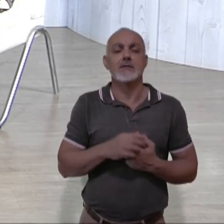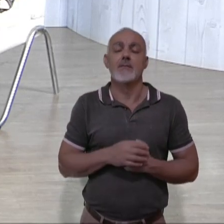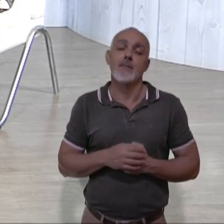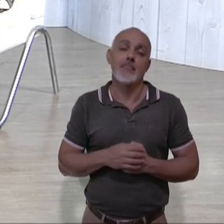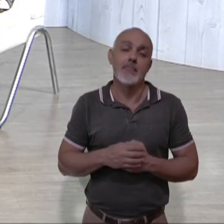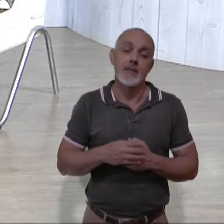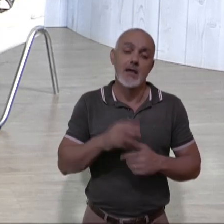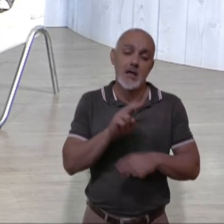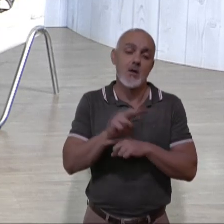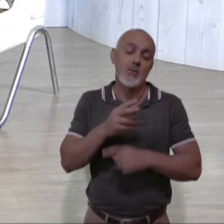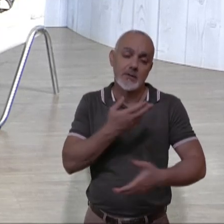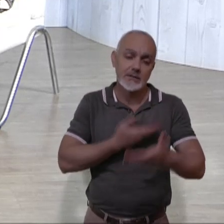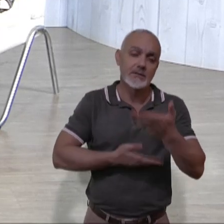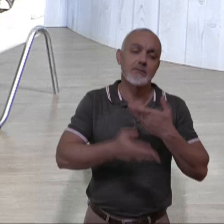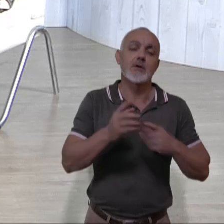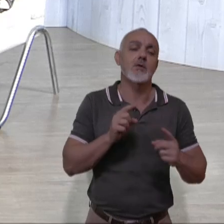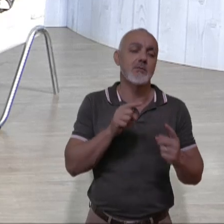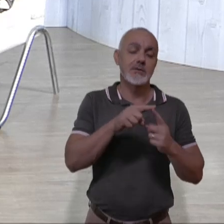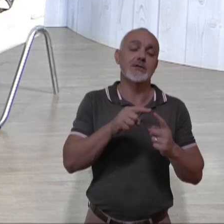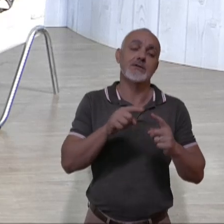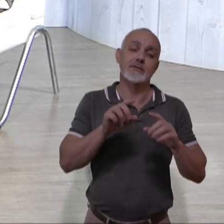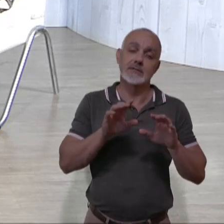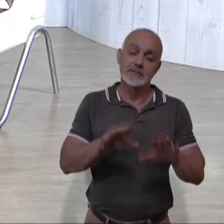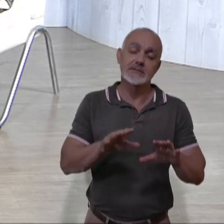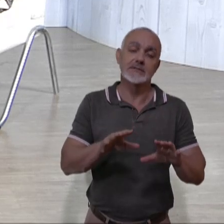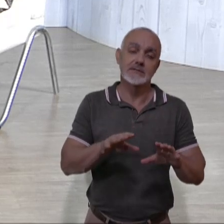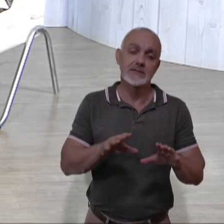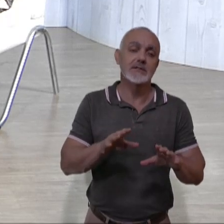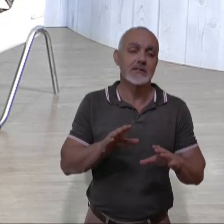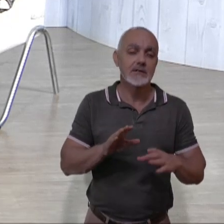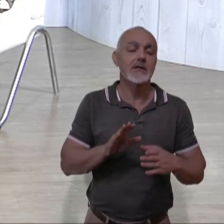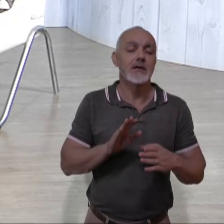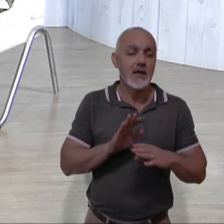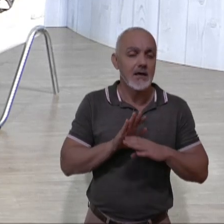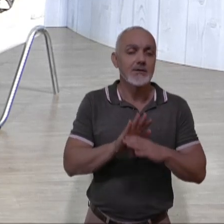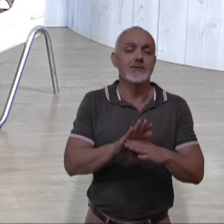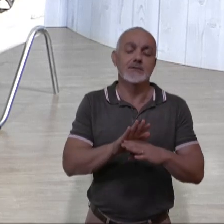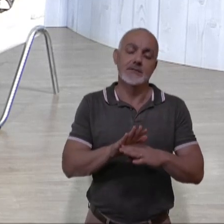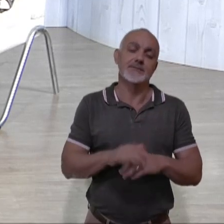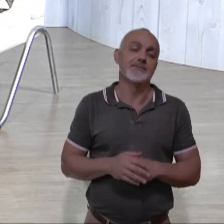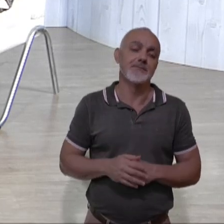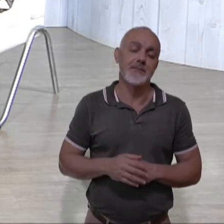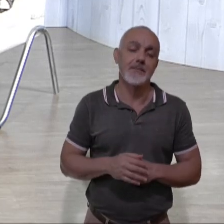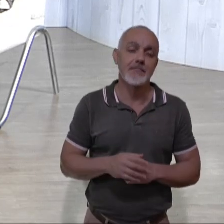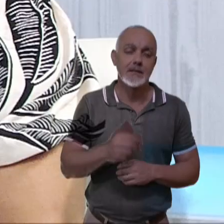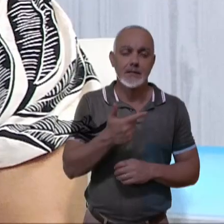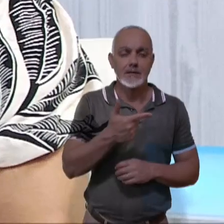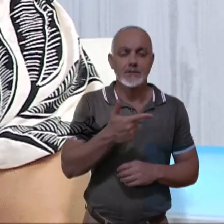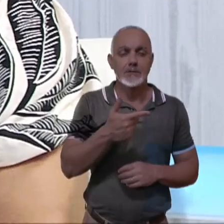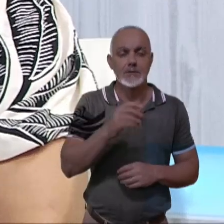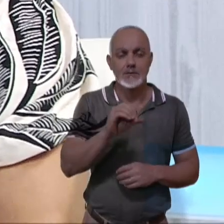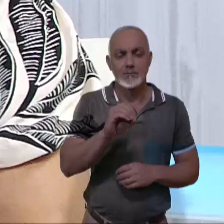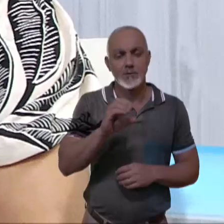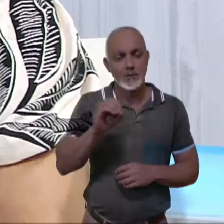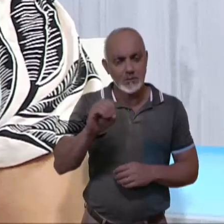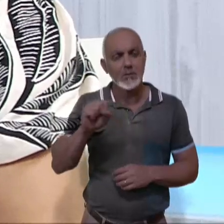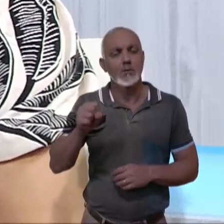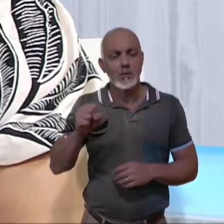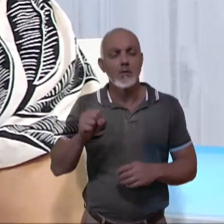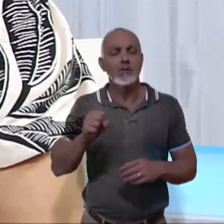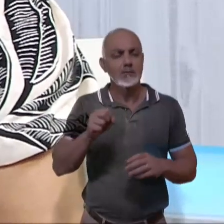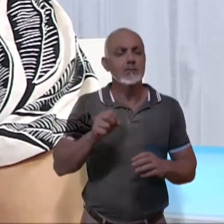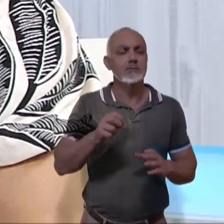compartilhada, ela visa mesmo suprir esses anseios. Em 2008, foi regularizada no artigo